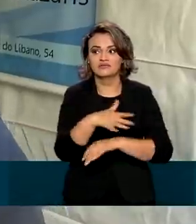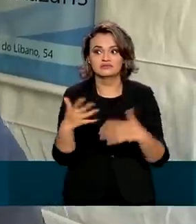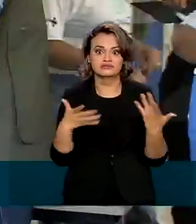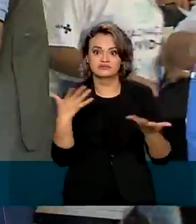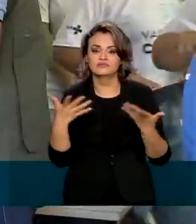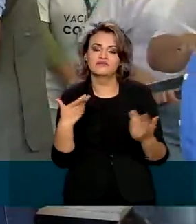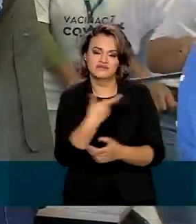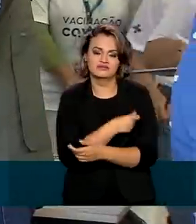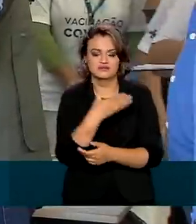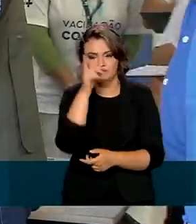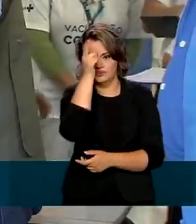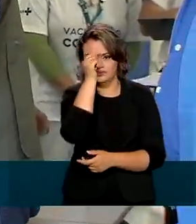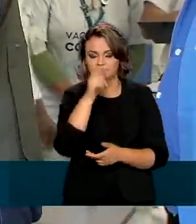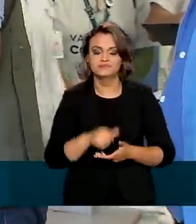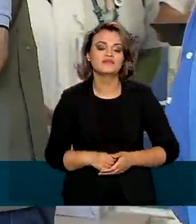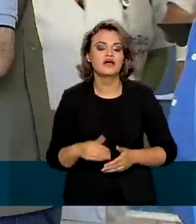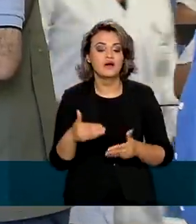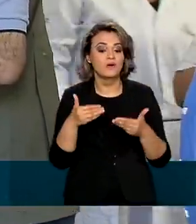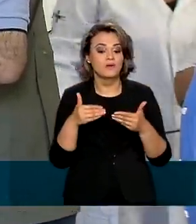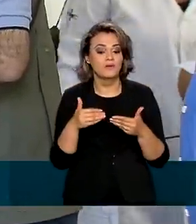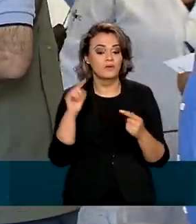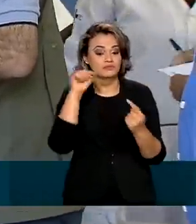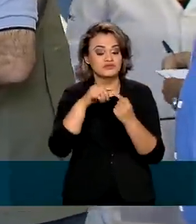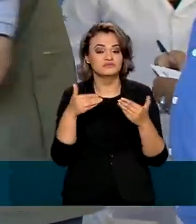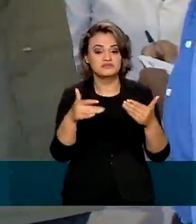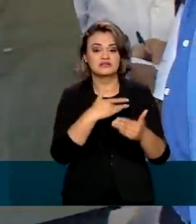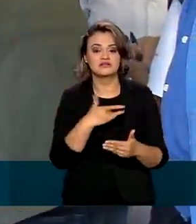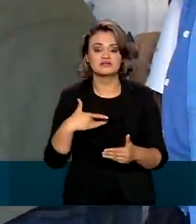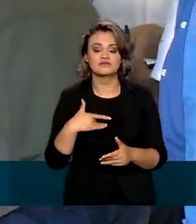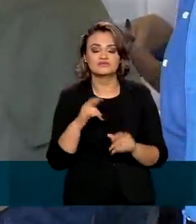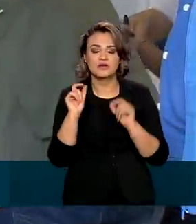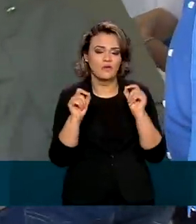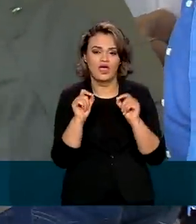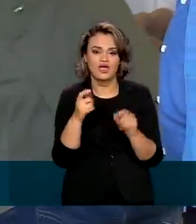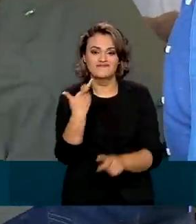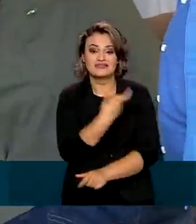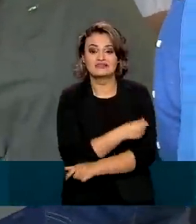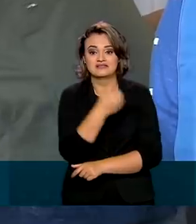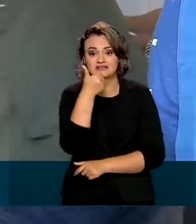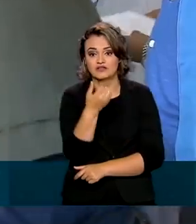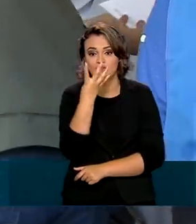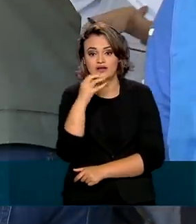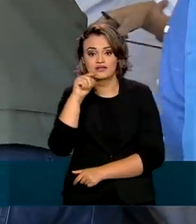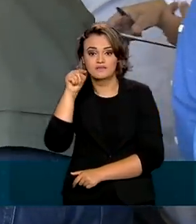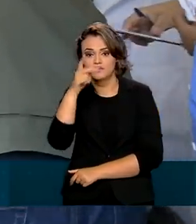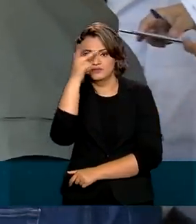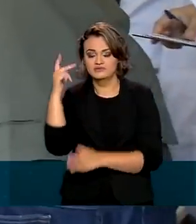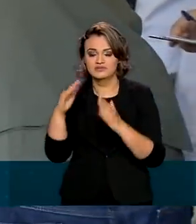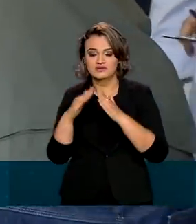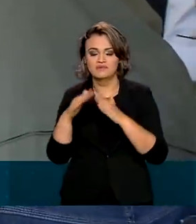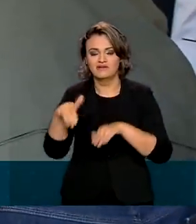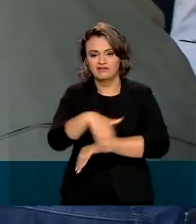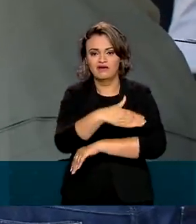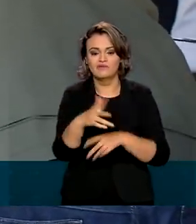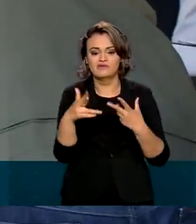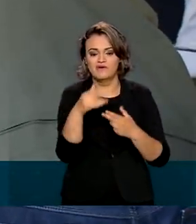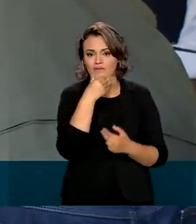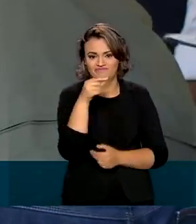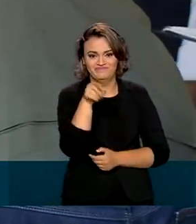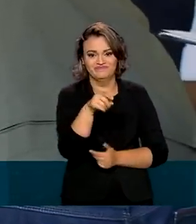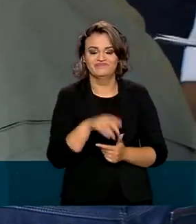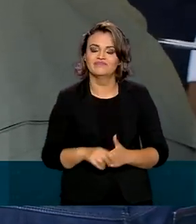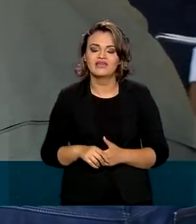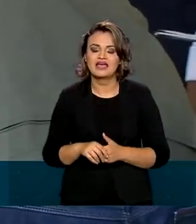uma boa. O objetivo do Ministério da Saúde é vacinar 140 mil pessoas que vivem na mesma situação de José Valdo.